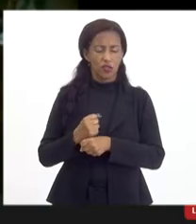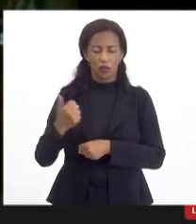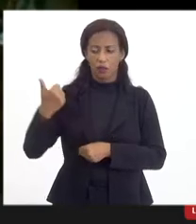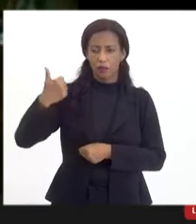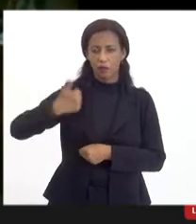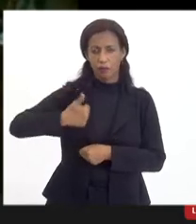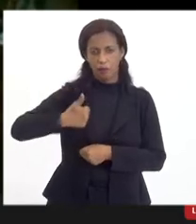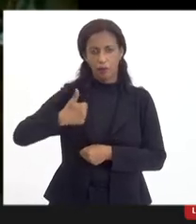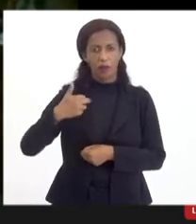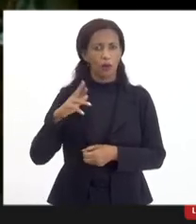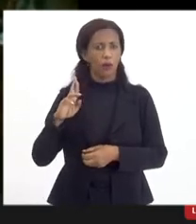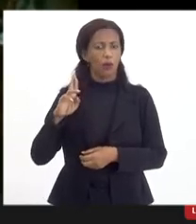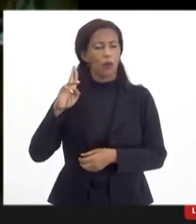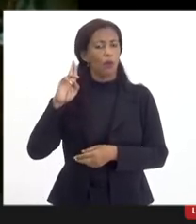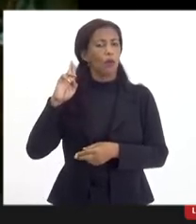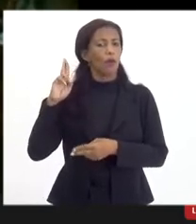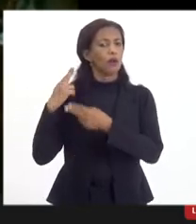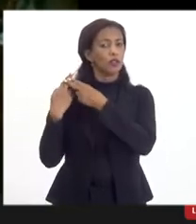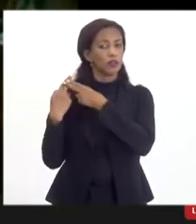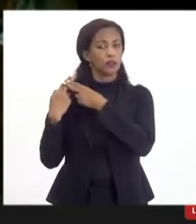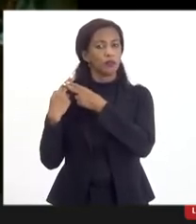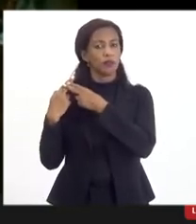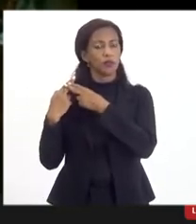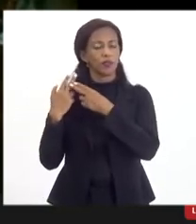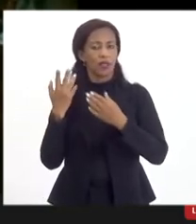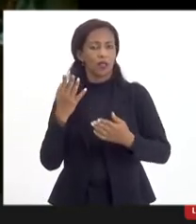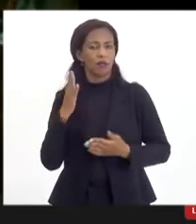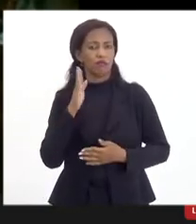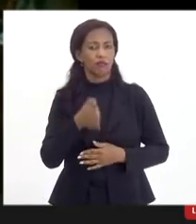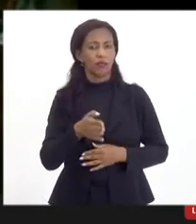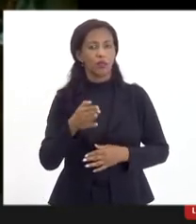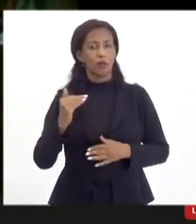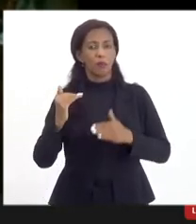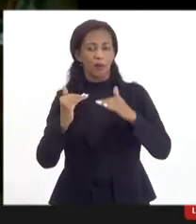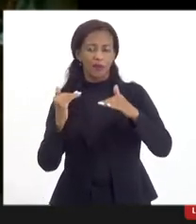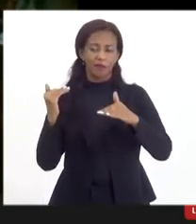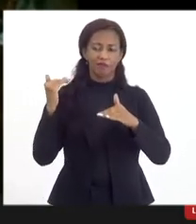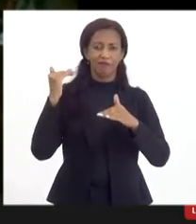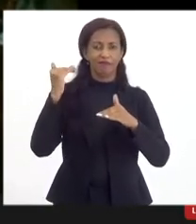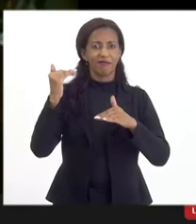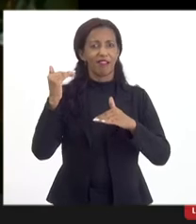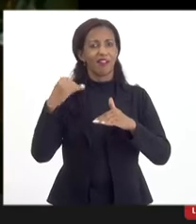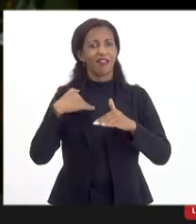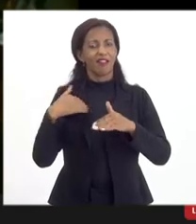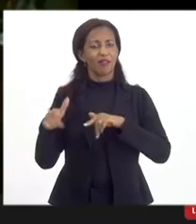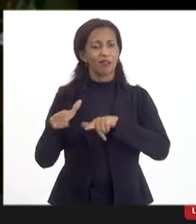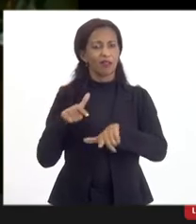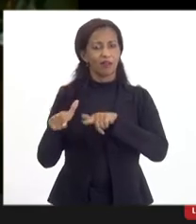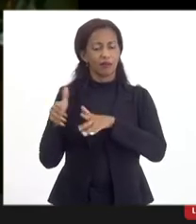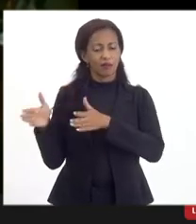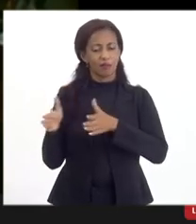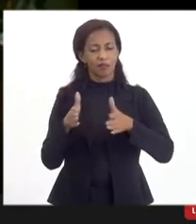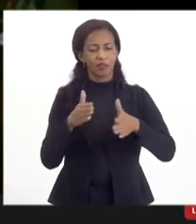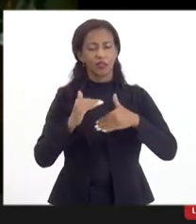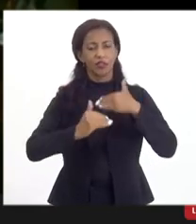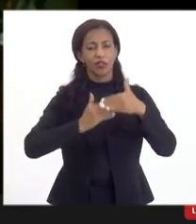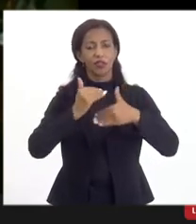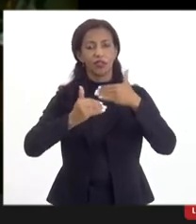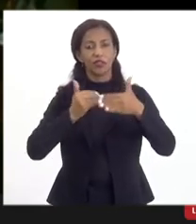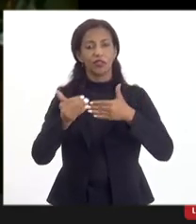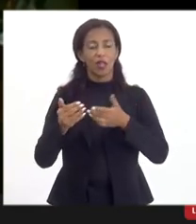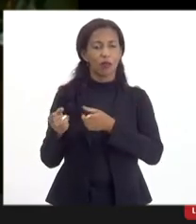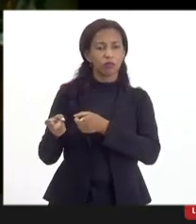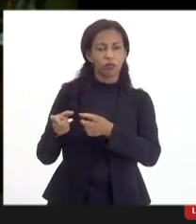como responsável direto, depois como principal executivo, eu trabalhei nessa parte de desenvolvimento de